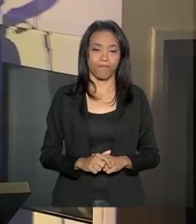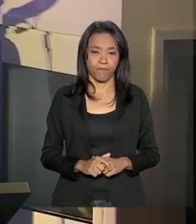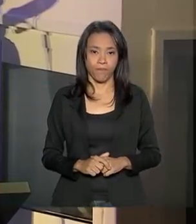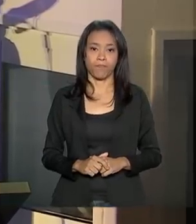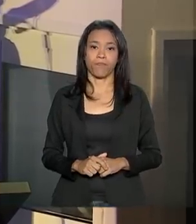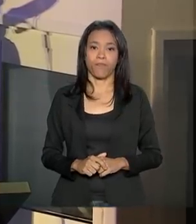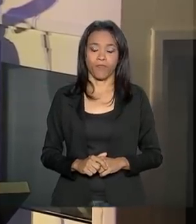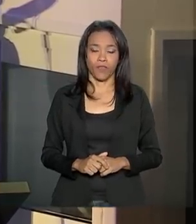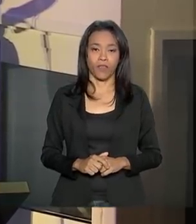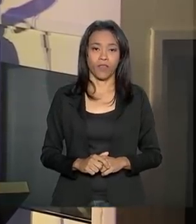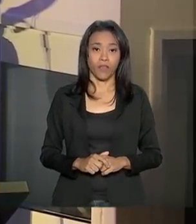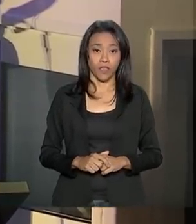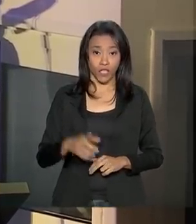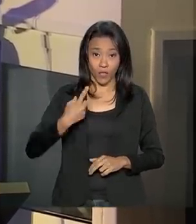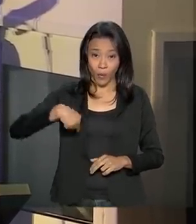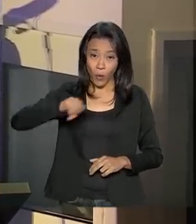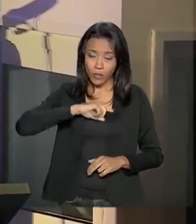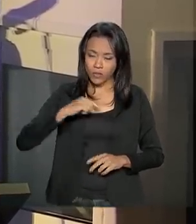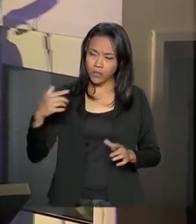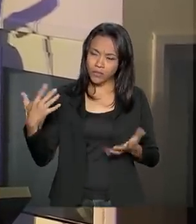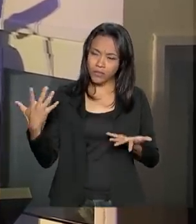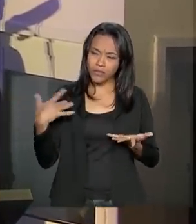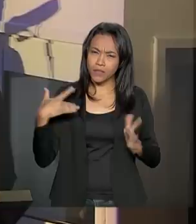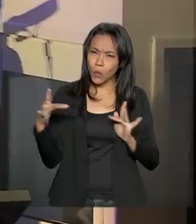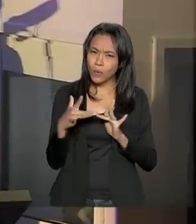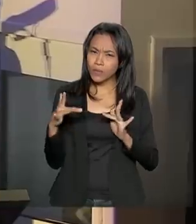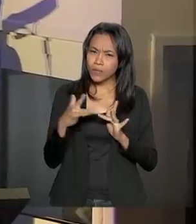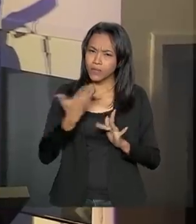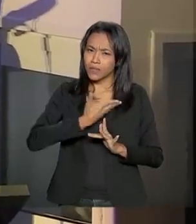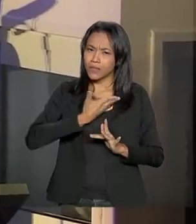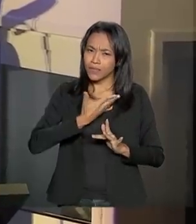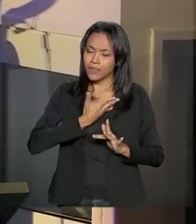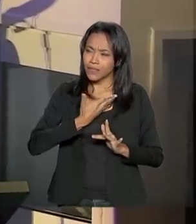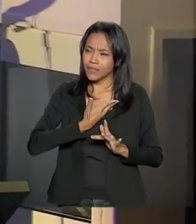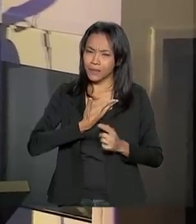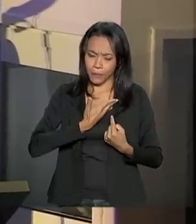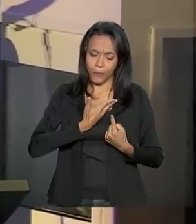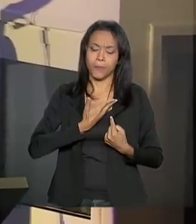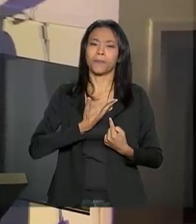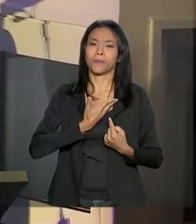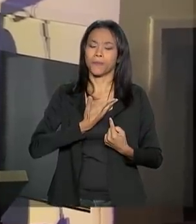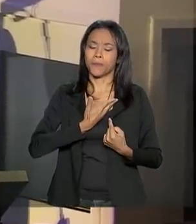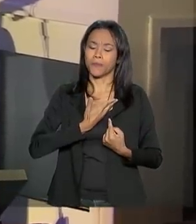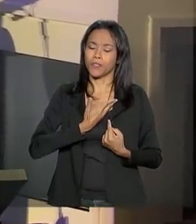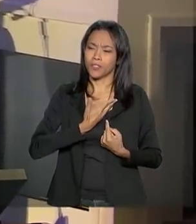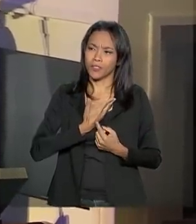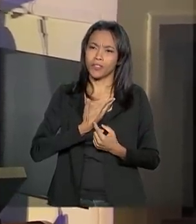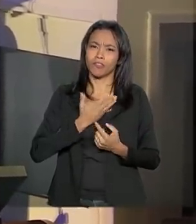Fez com que nossos laços de amizade se